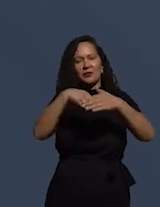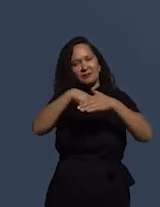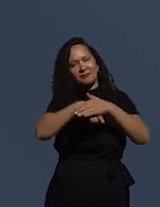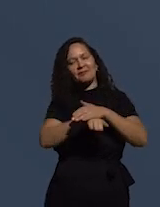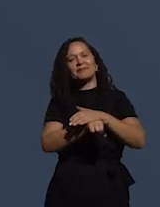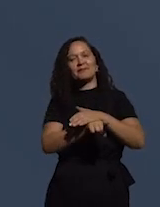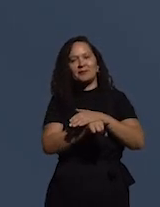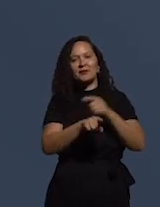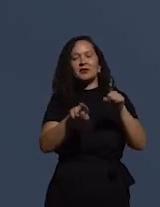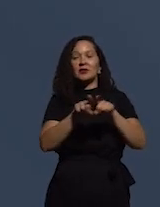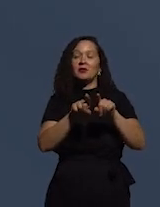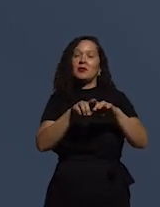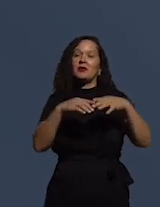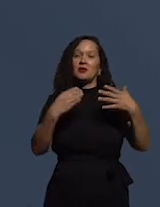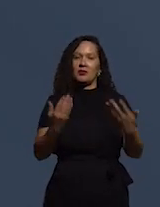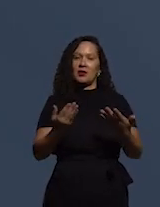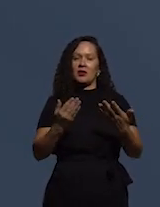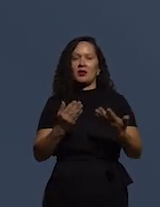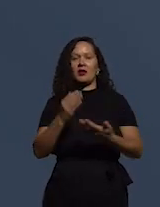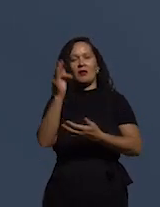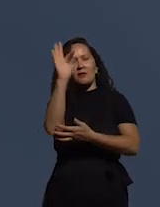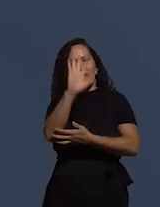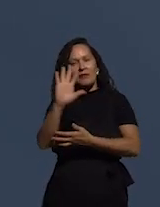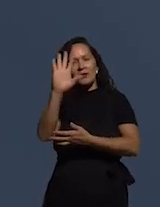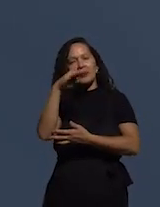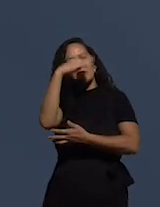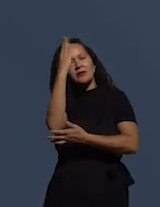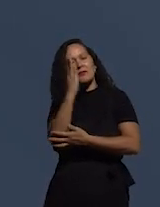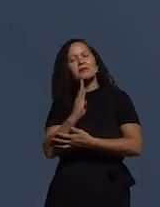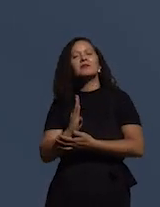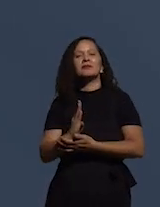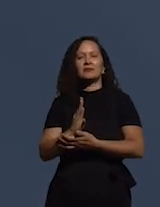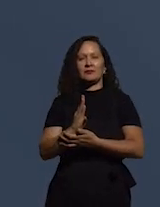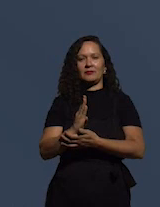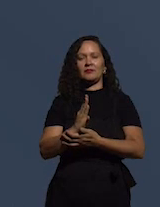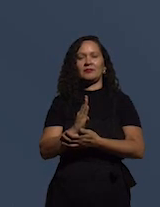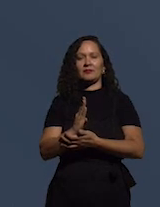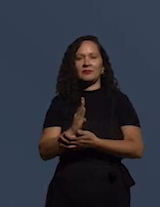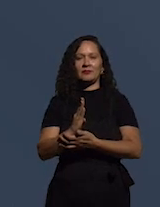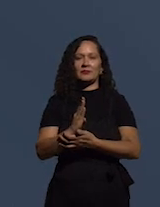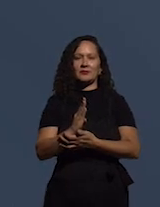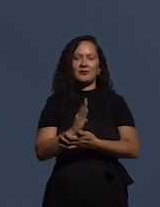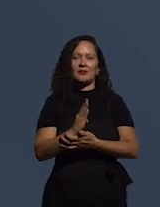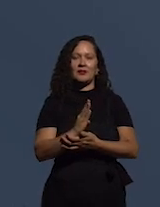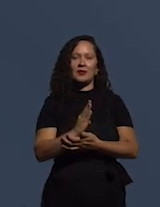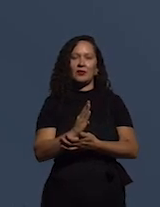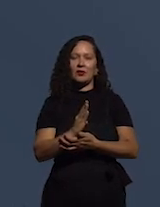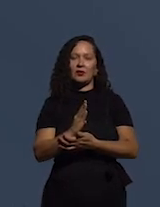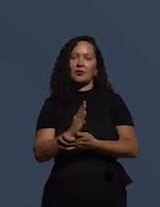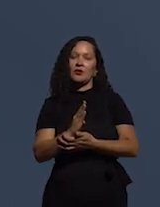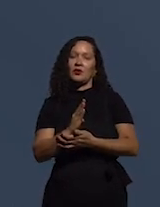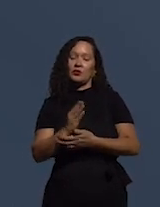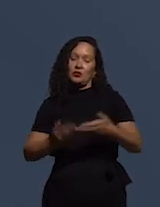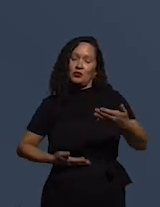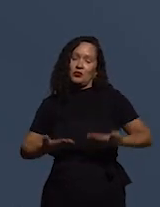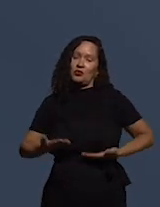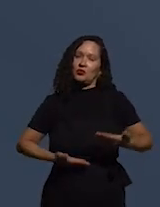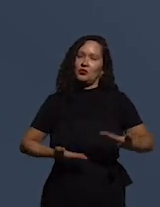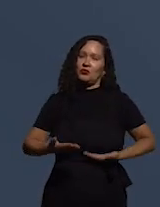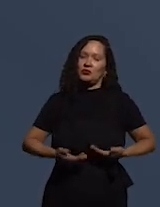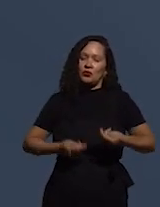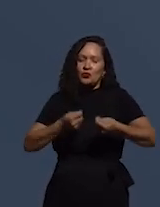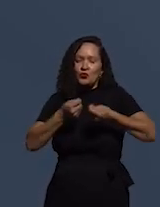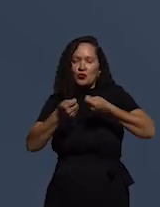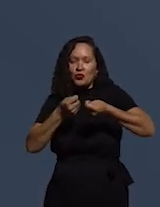da FENALDE, da Federação Nacional dos Servidores do Controle